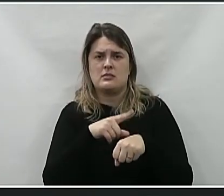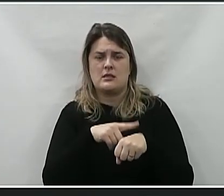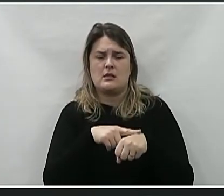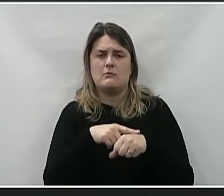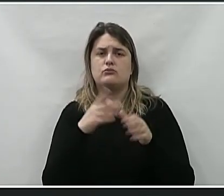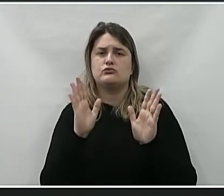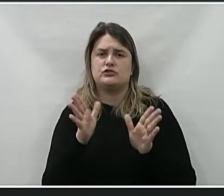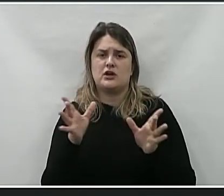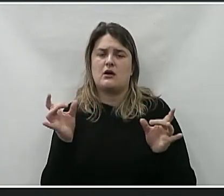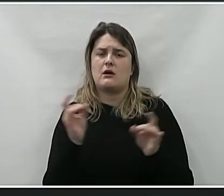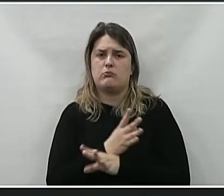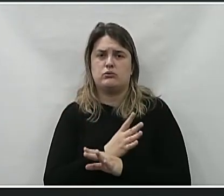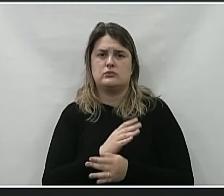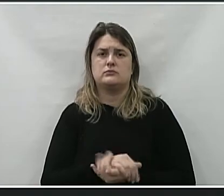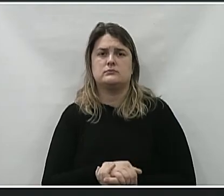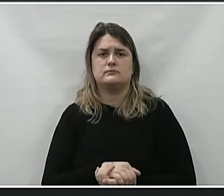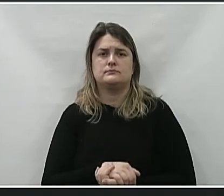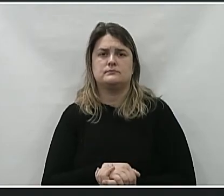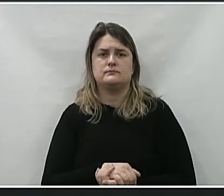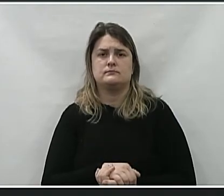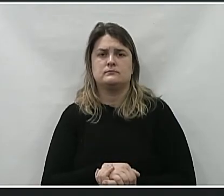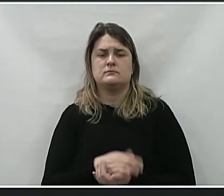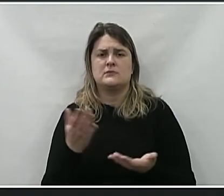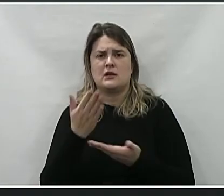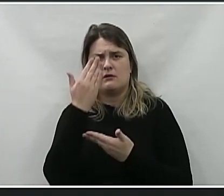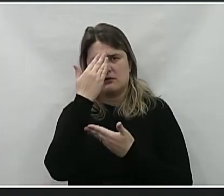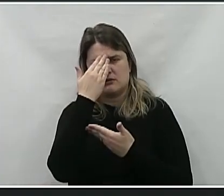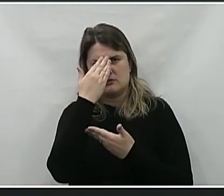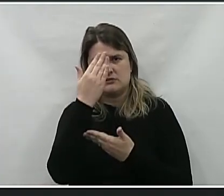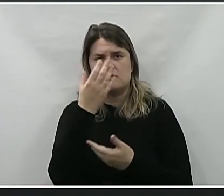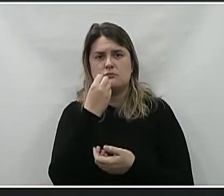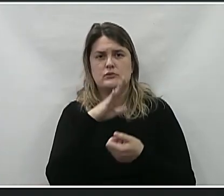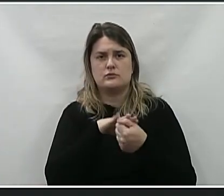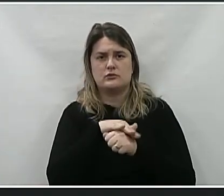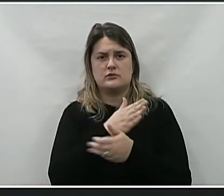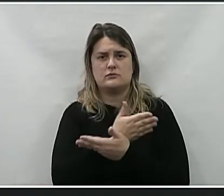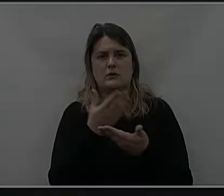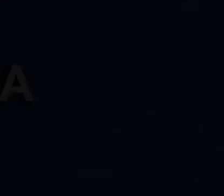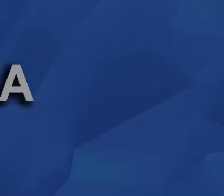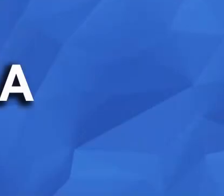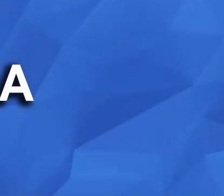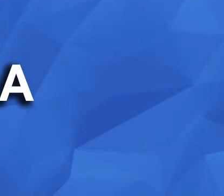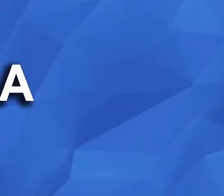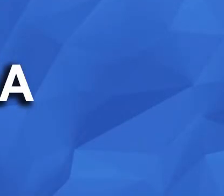o seu tempo excedeu, está ok? Sim, então eu só quero agradecer e desejar uma boa noite a todos. Muito obrigado.